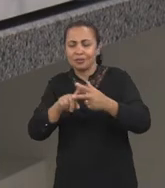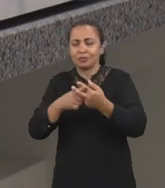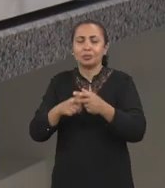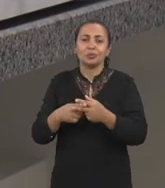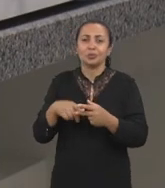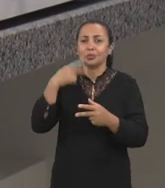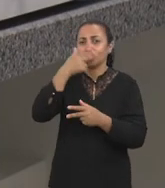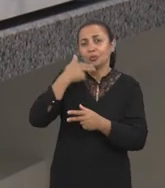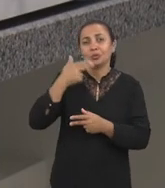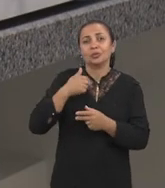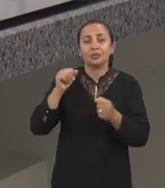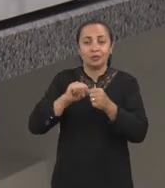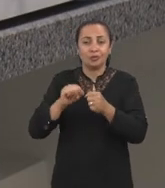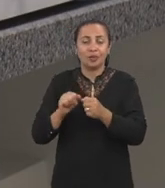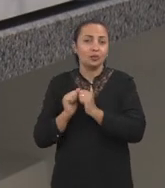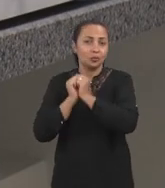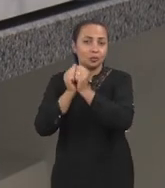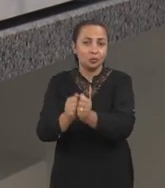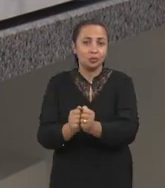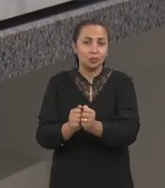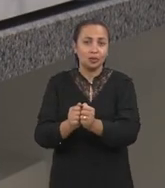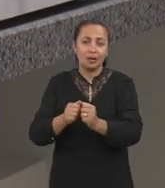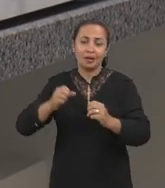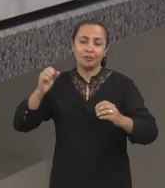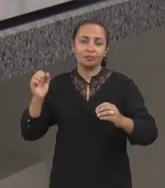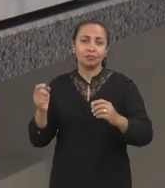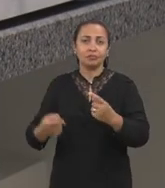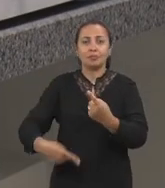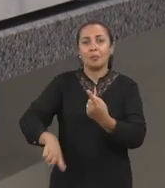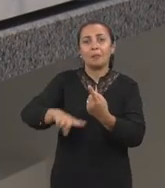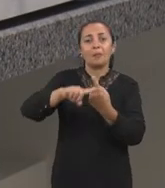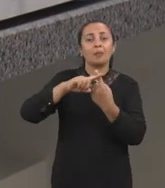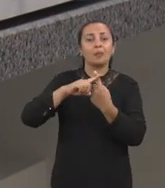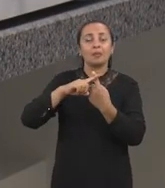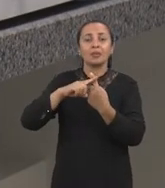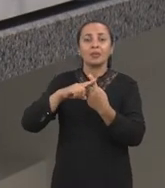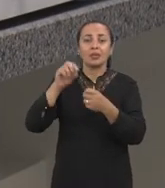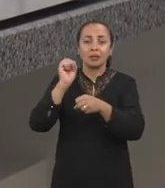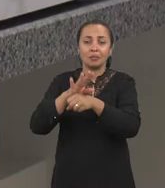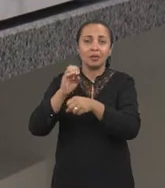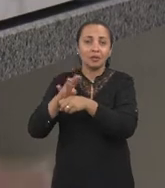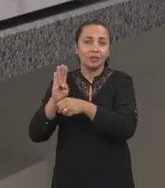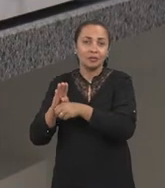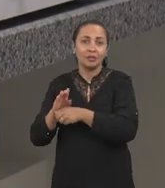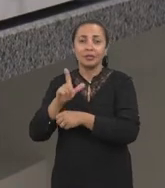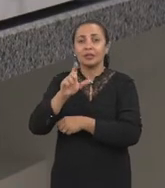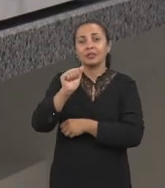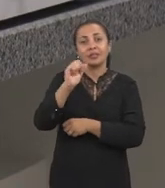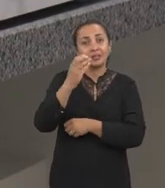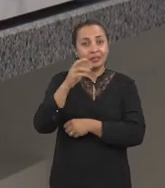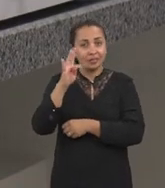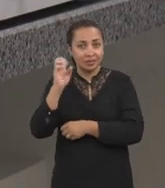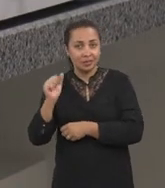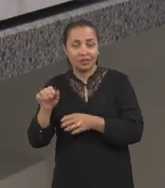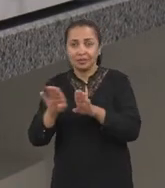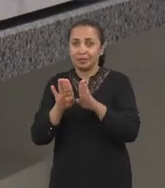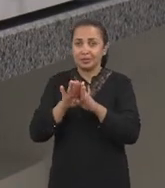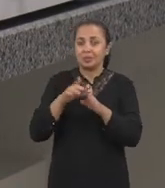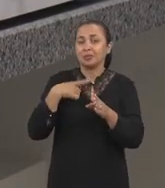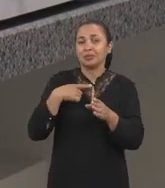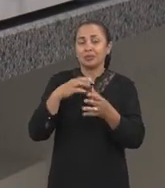elaborados com a adição de bactérias lácticas nativas, que também foram isoladas da